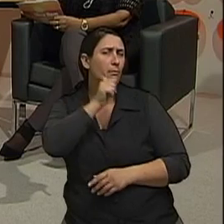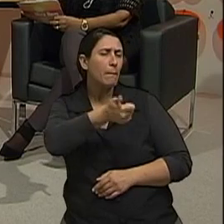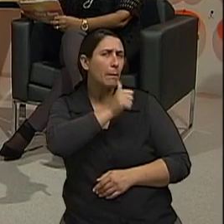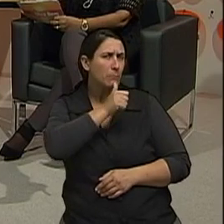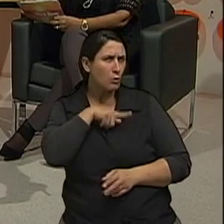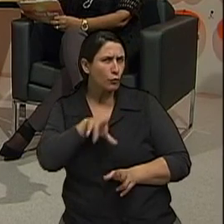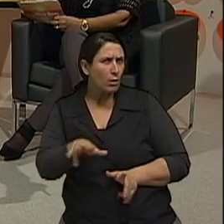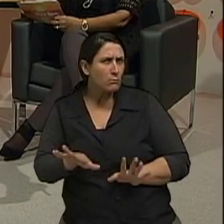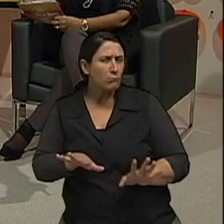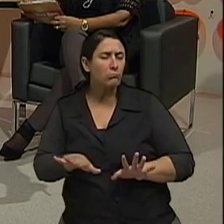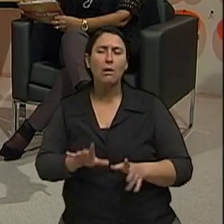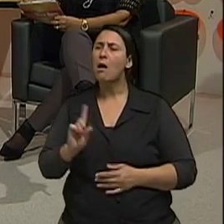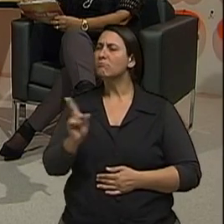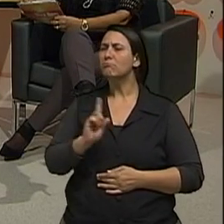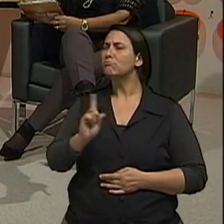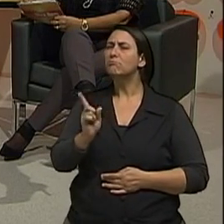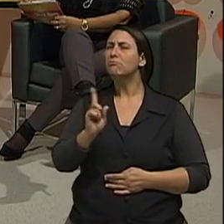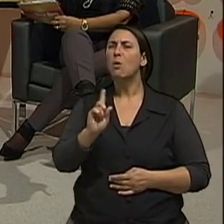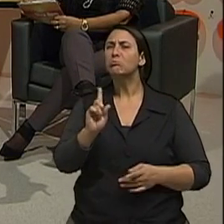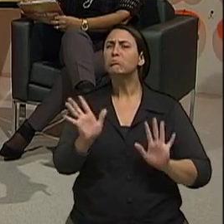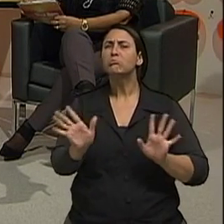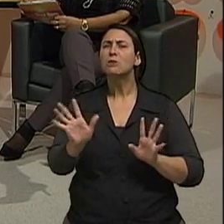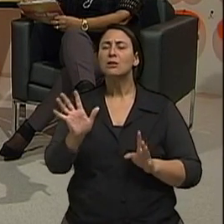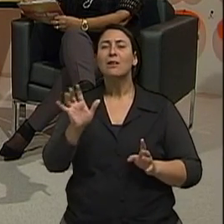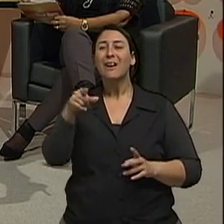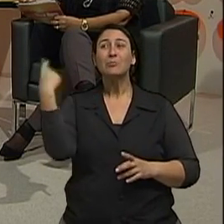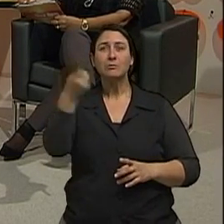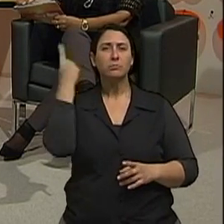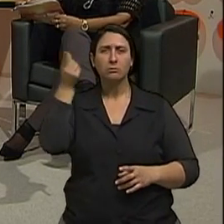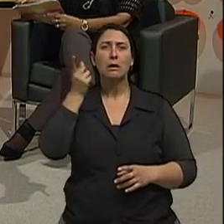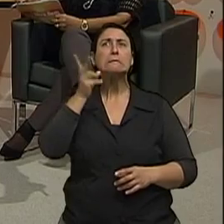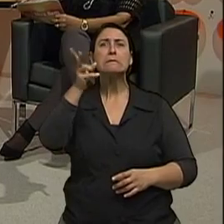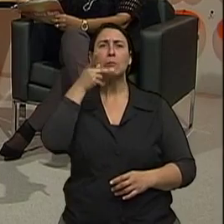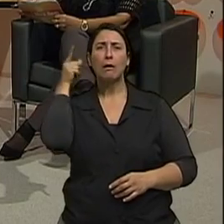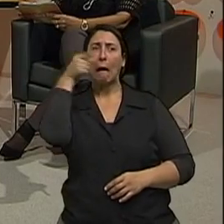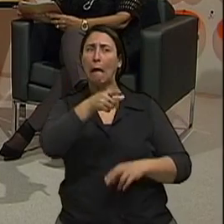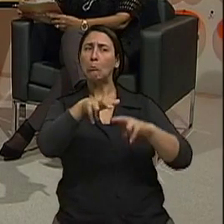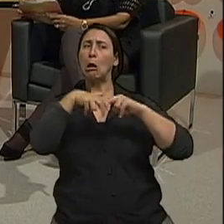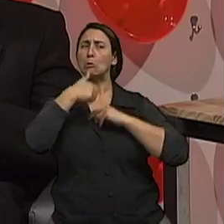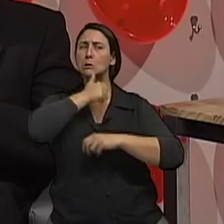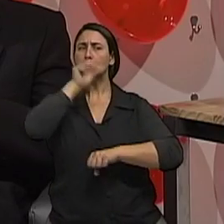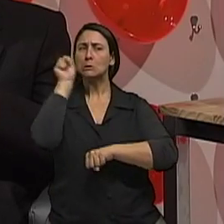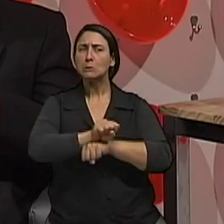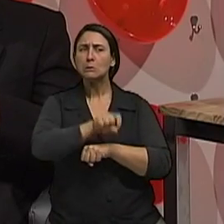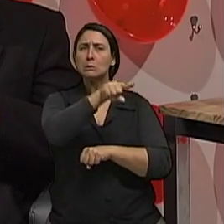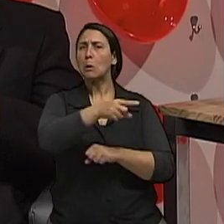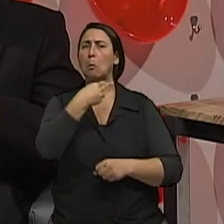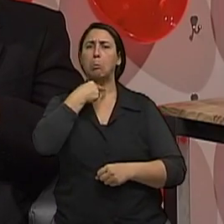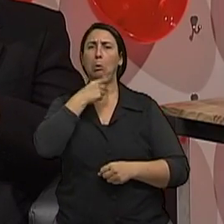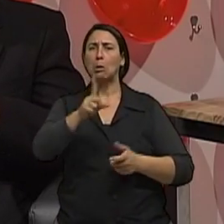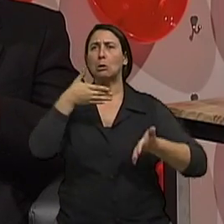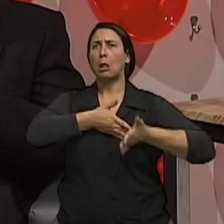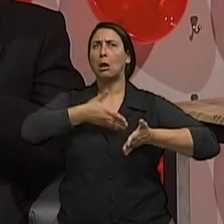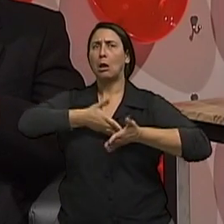do álcool? Não. Não, em relação, existe uma coisa, Isabel, chamado mito da menopausa, Ah, que é grande. É, exatamente. algumas mulheres